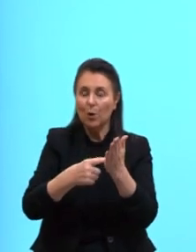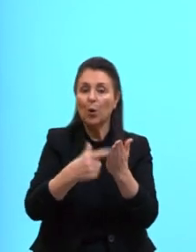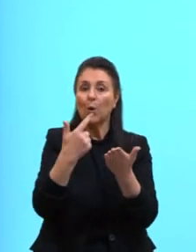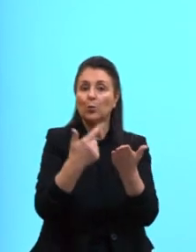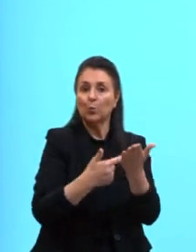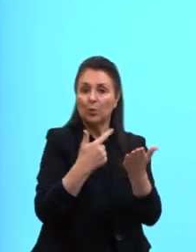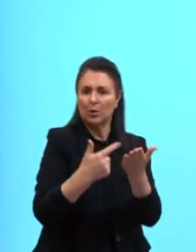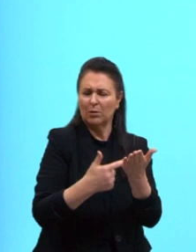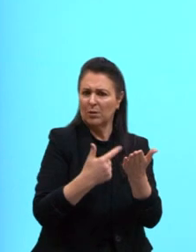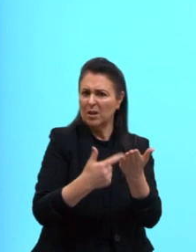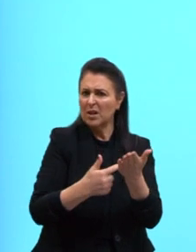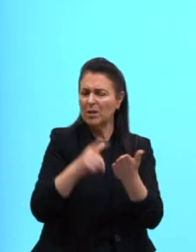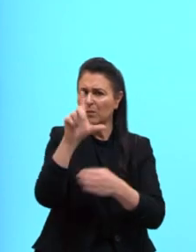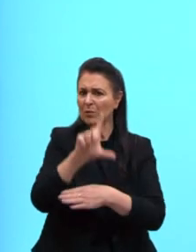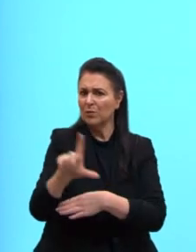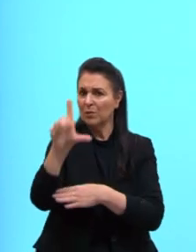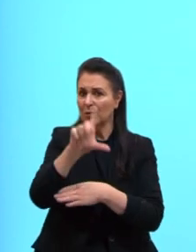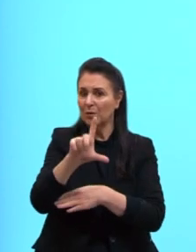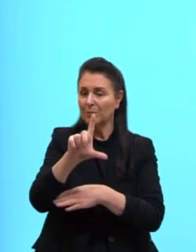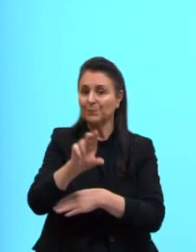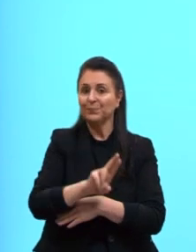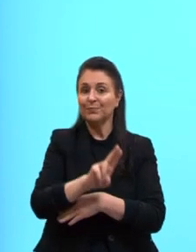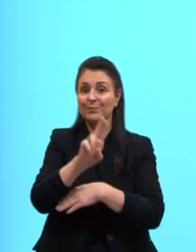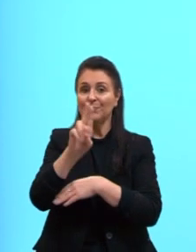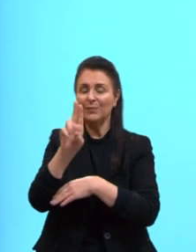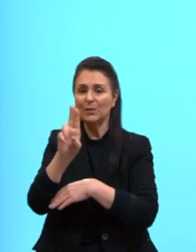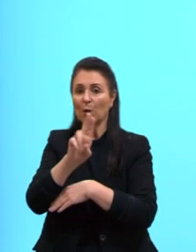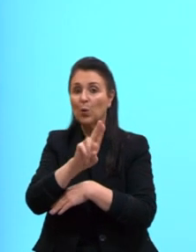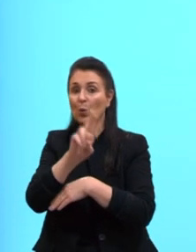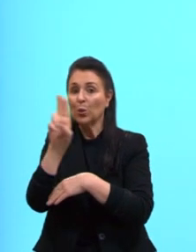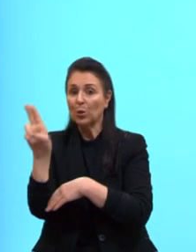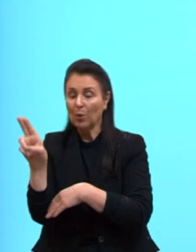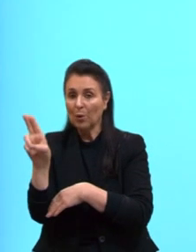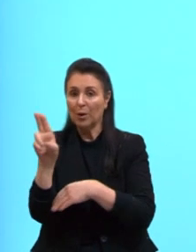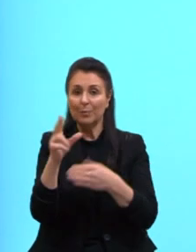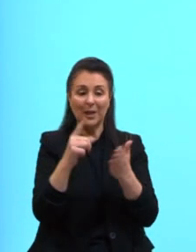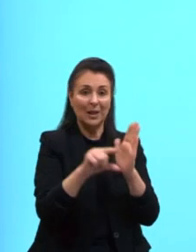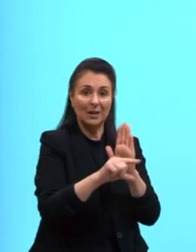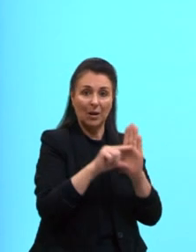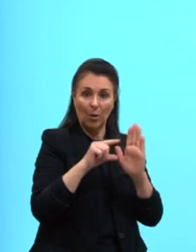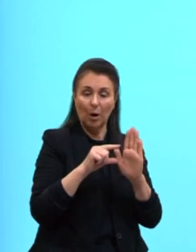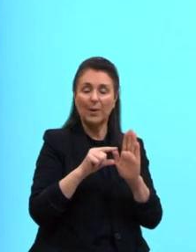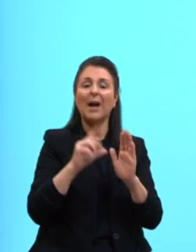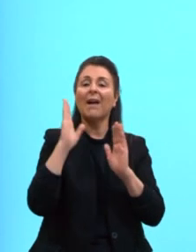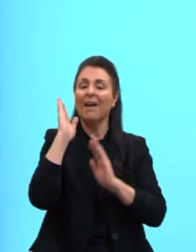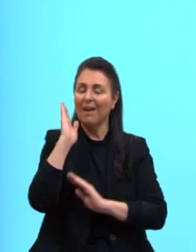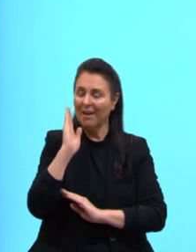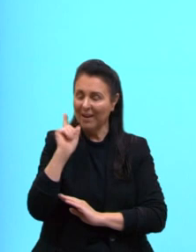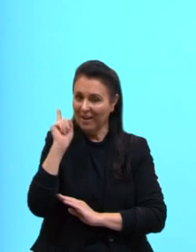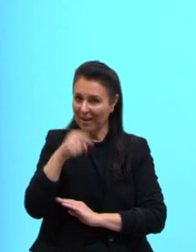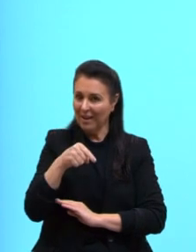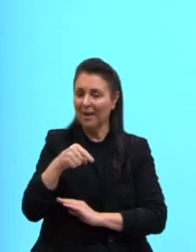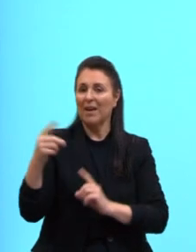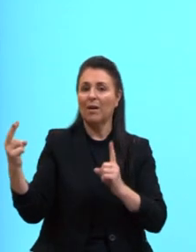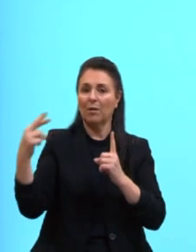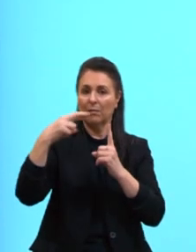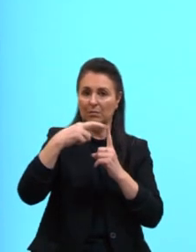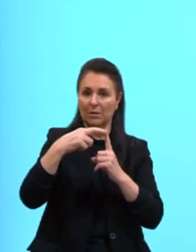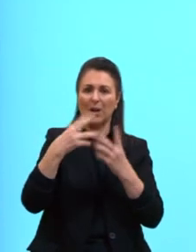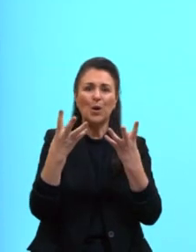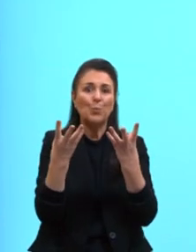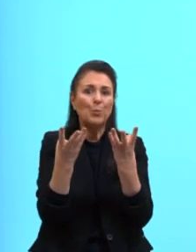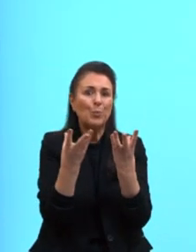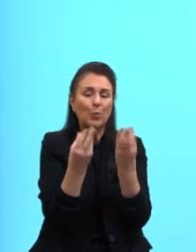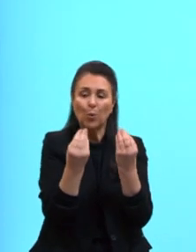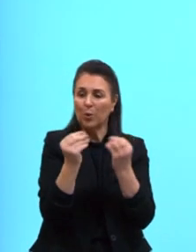Secas. Só o nome da obra já basta como referencial. Então, percebam que o excesso de